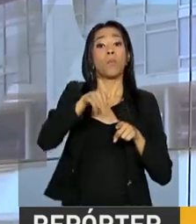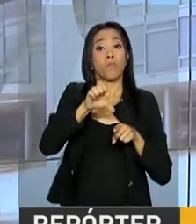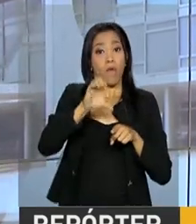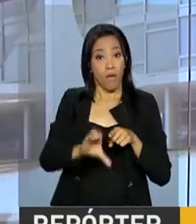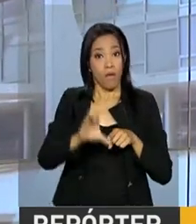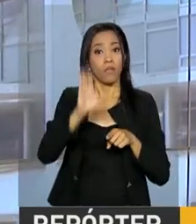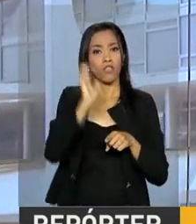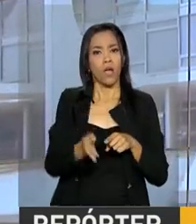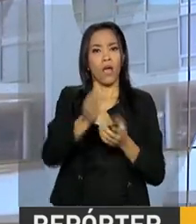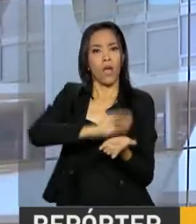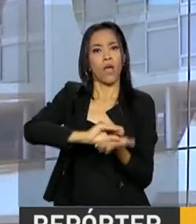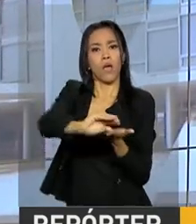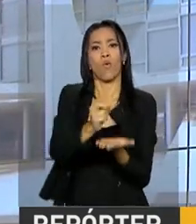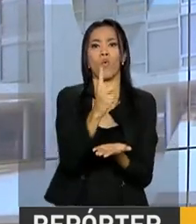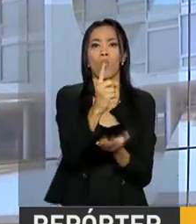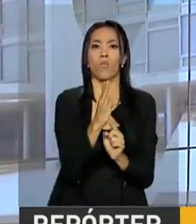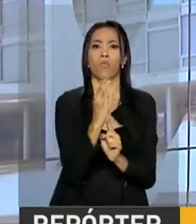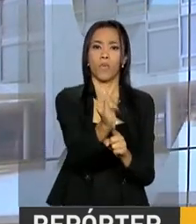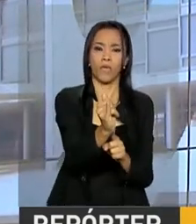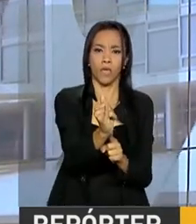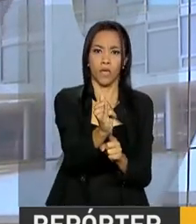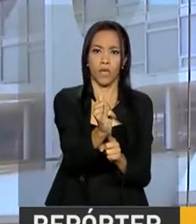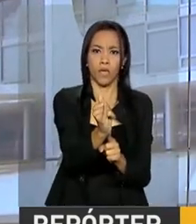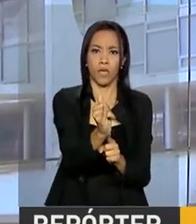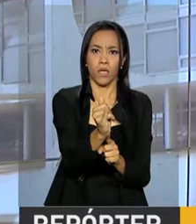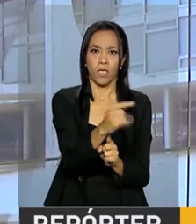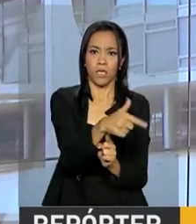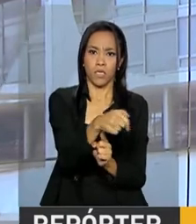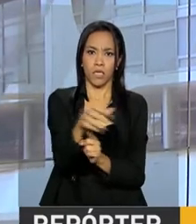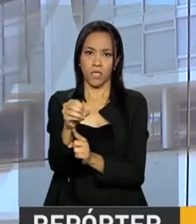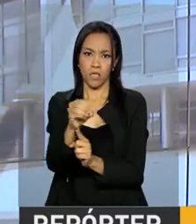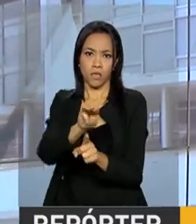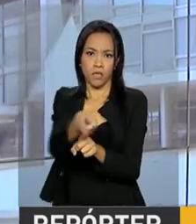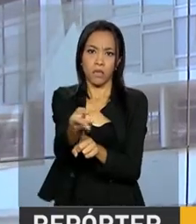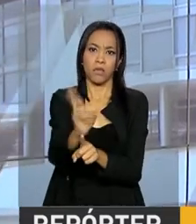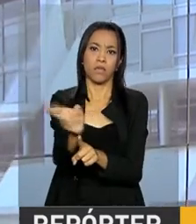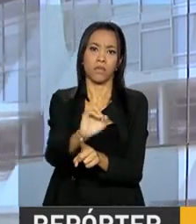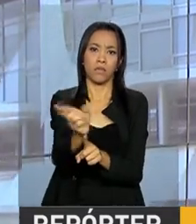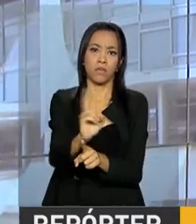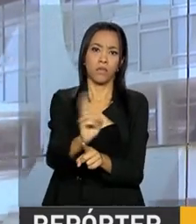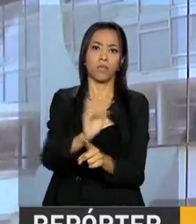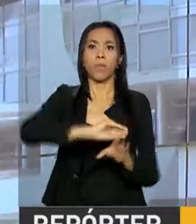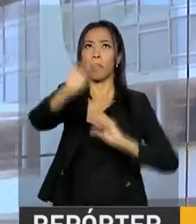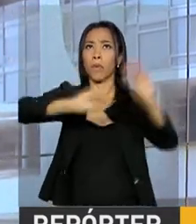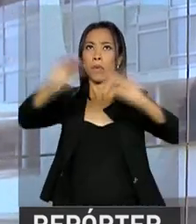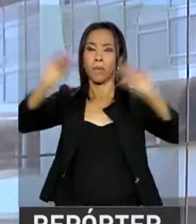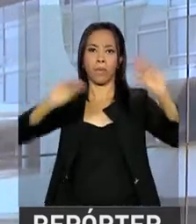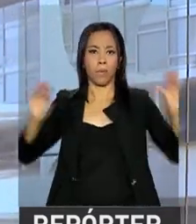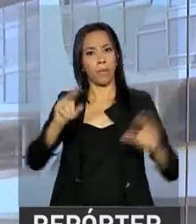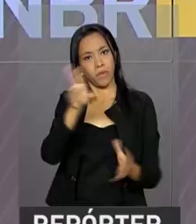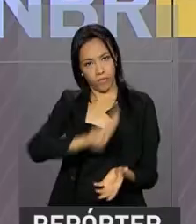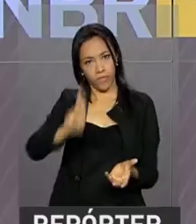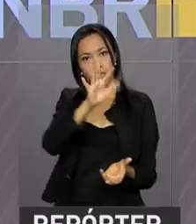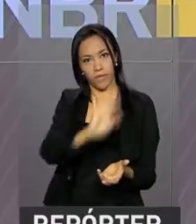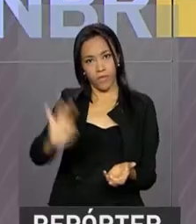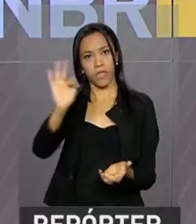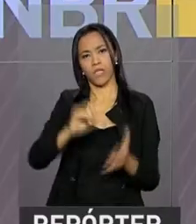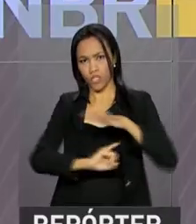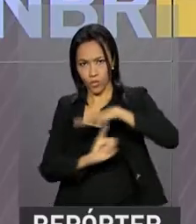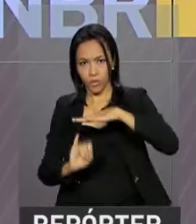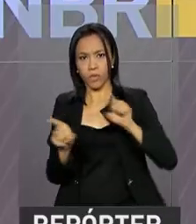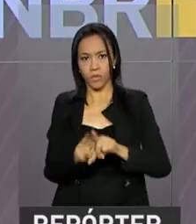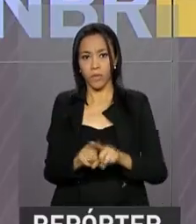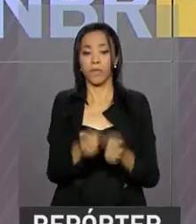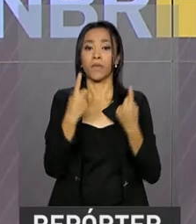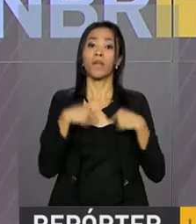MEC repassou 1 bilhão e 700 milhões de reais para as instituições federais. E nós